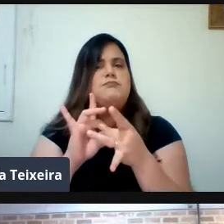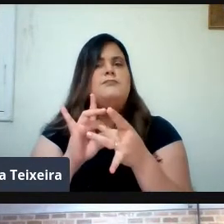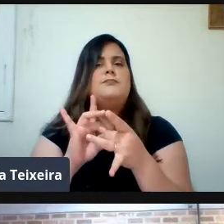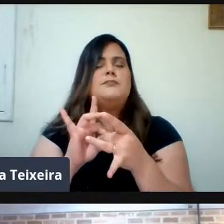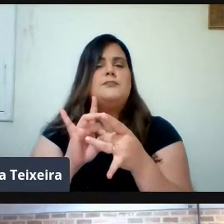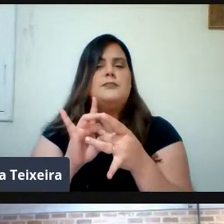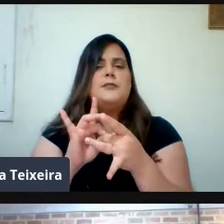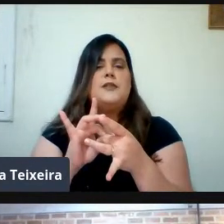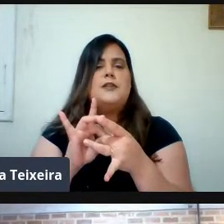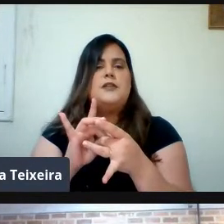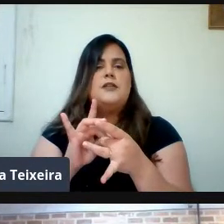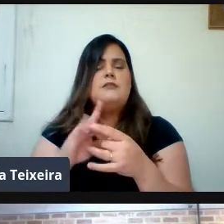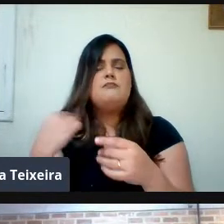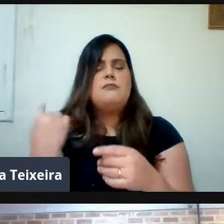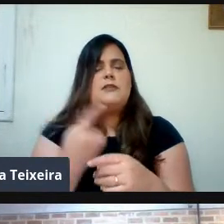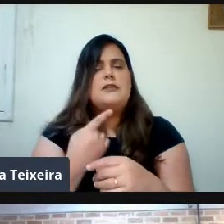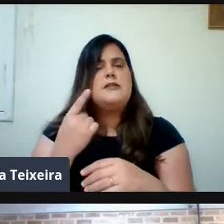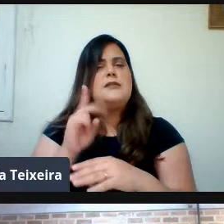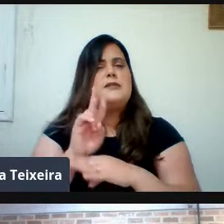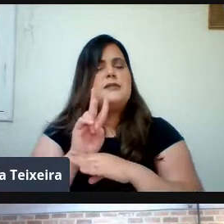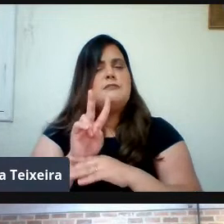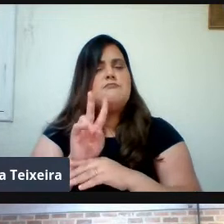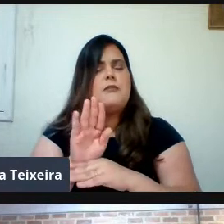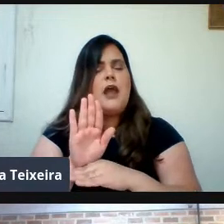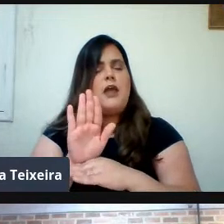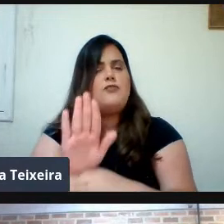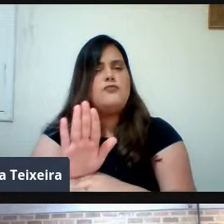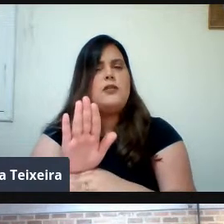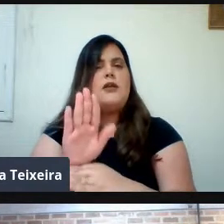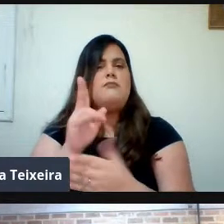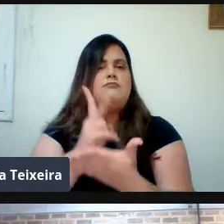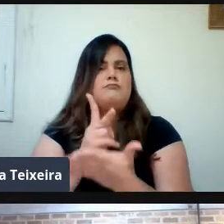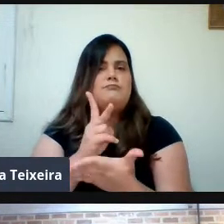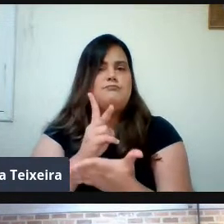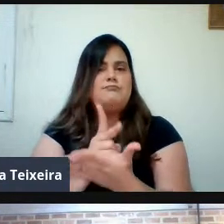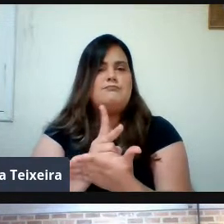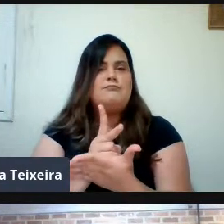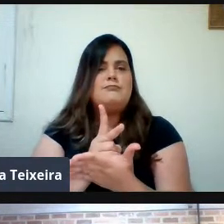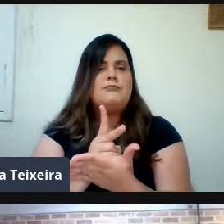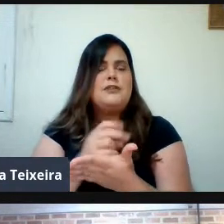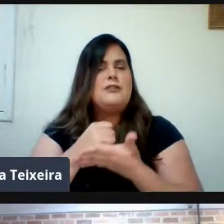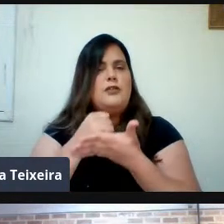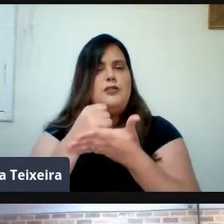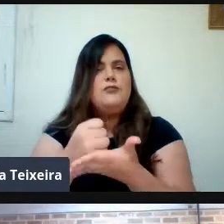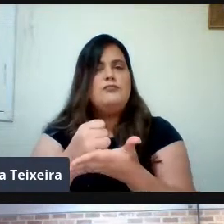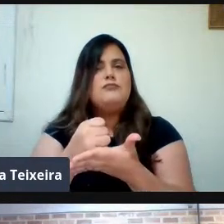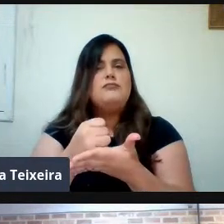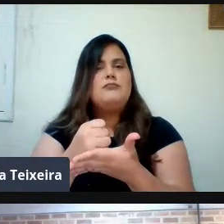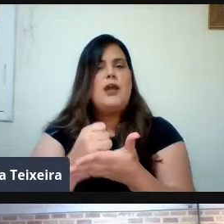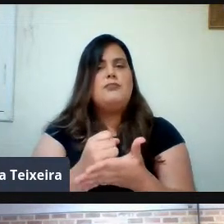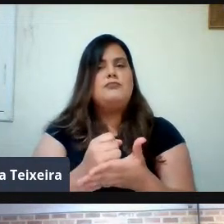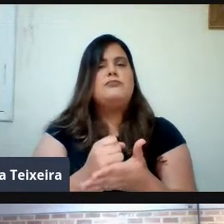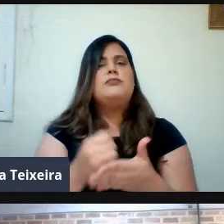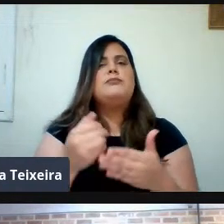disponível Para aceler E ajudá-los A concluir Essa etapa Tão importante Da vida De vocês Bem-vindo ao